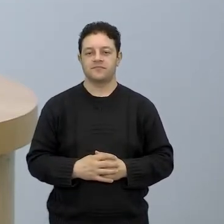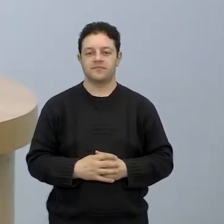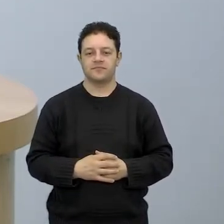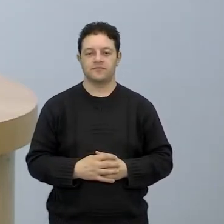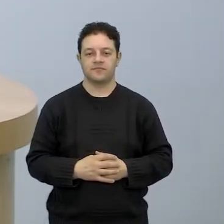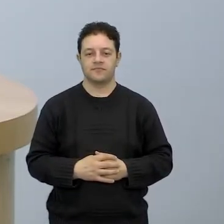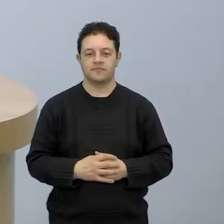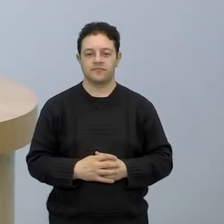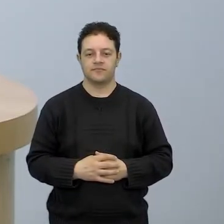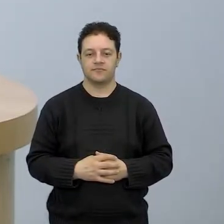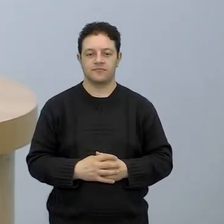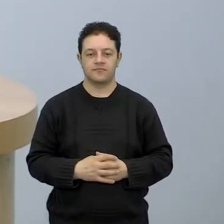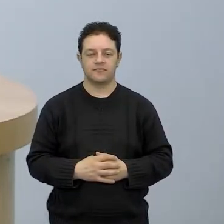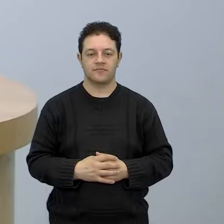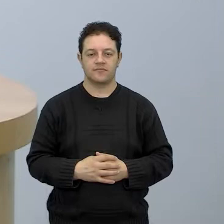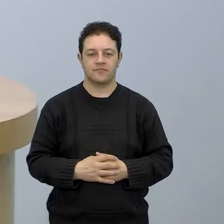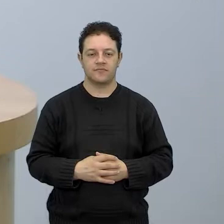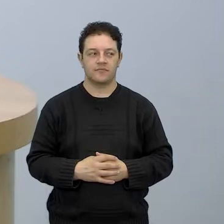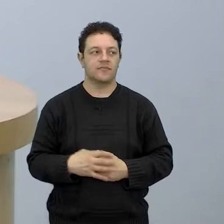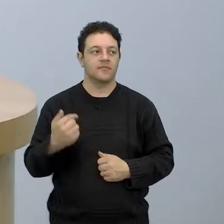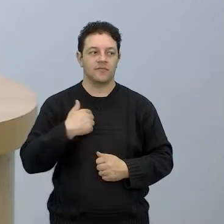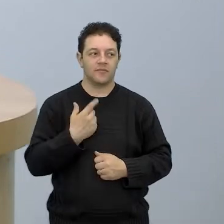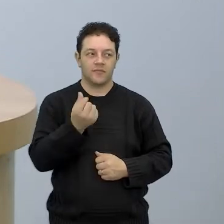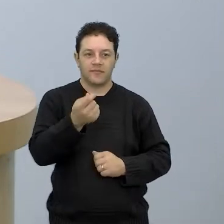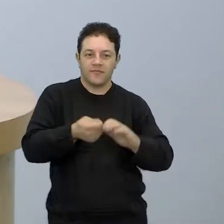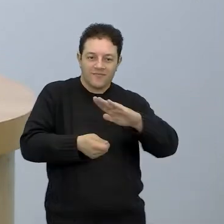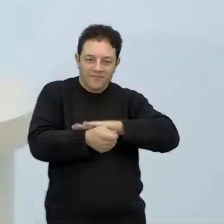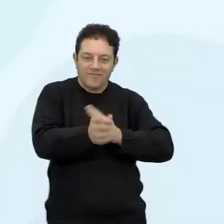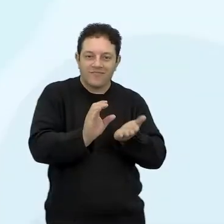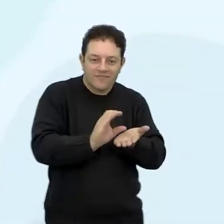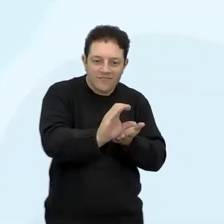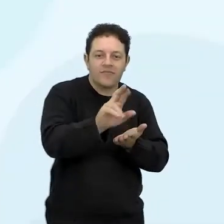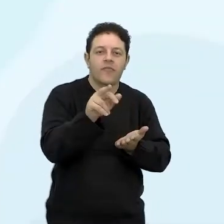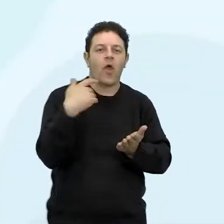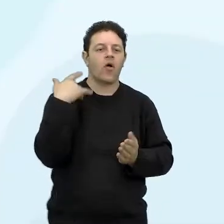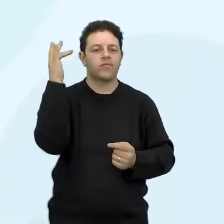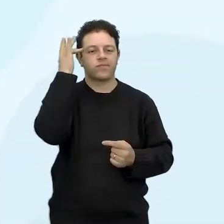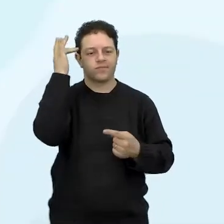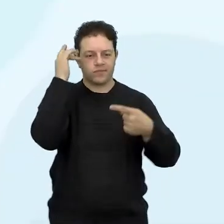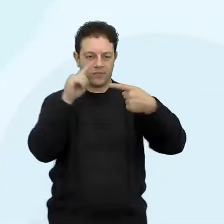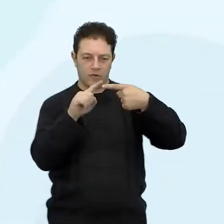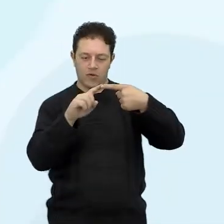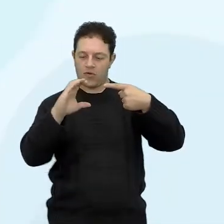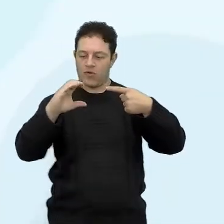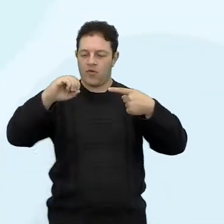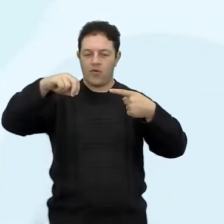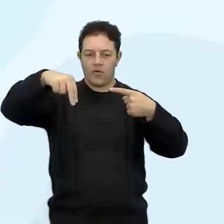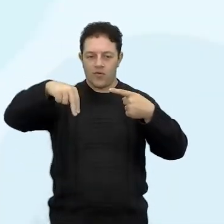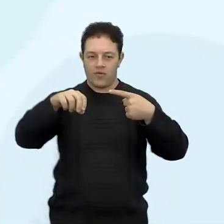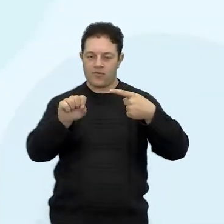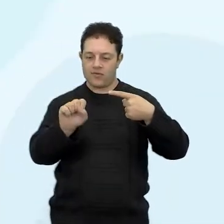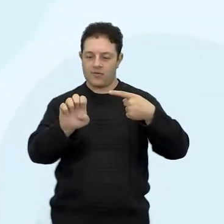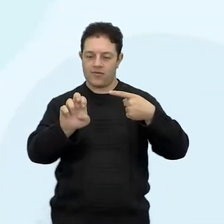o primeiro investidor, é aquele investidor mais conservador. O primeiro aí é o conservador.